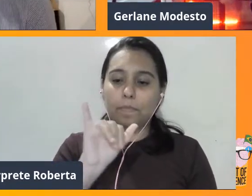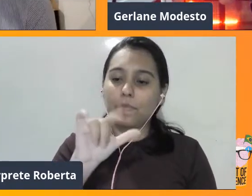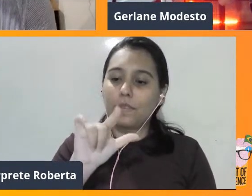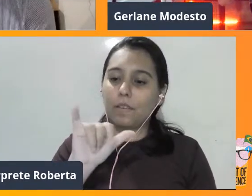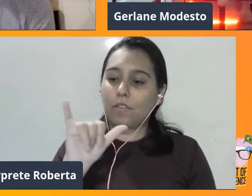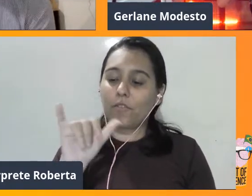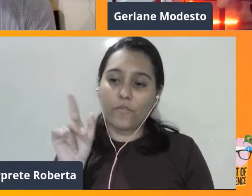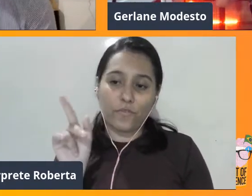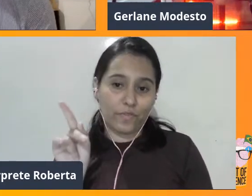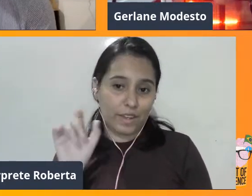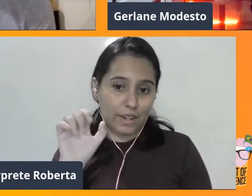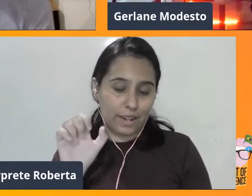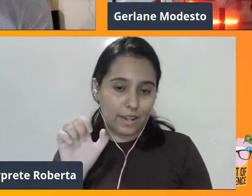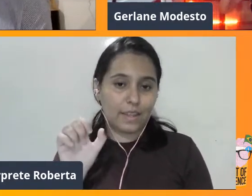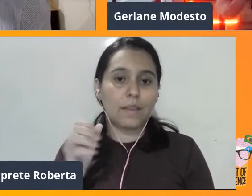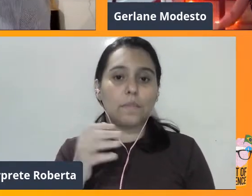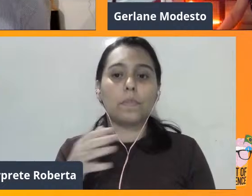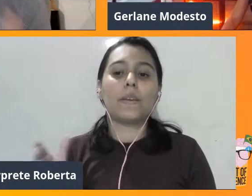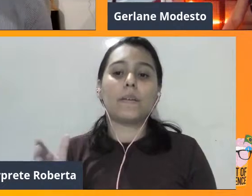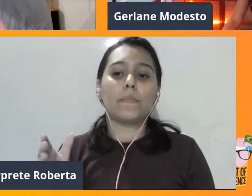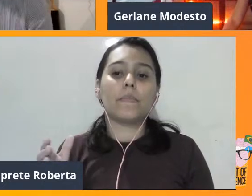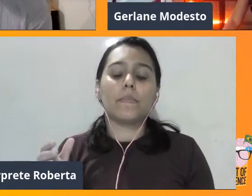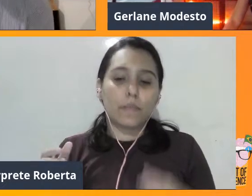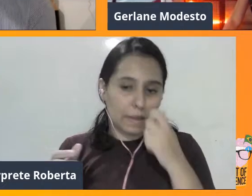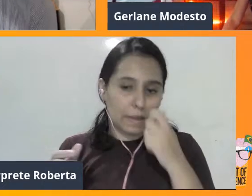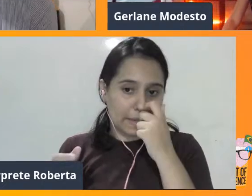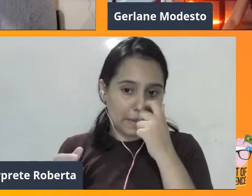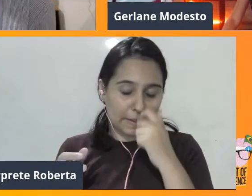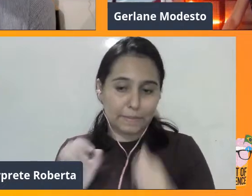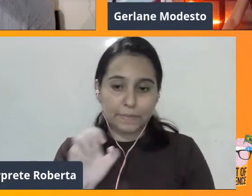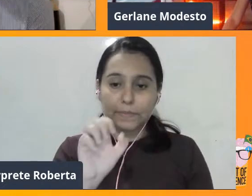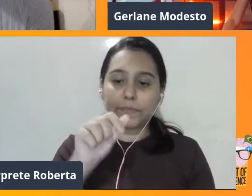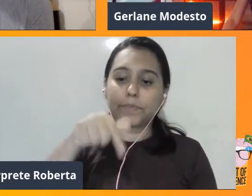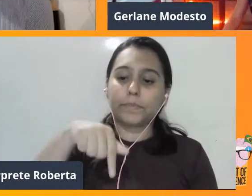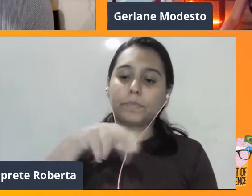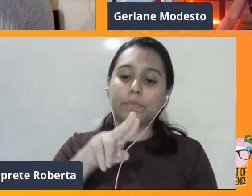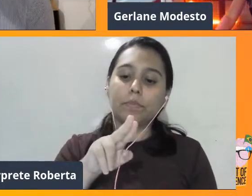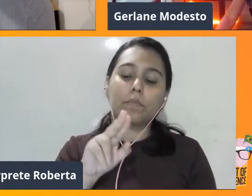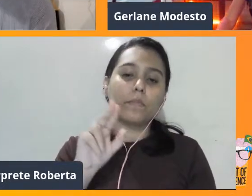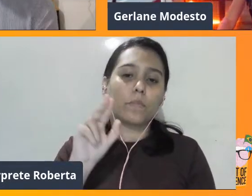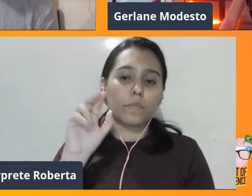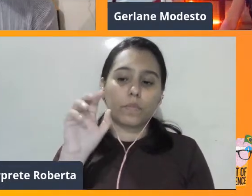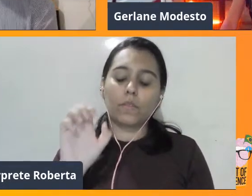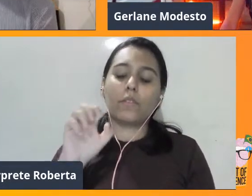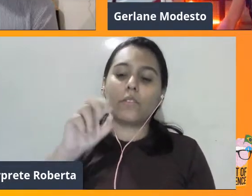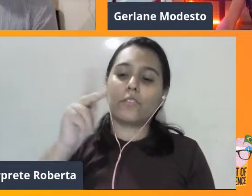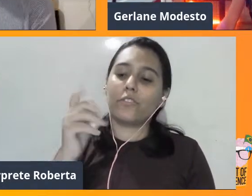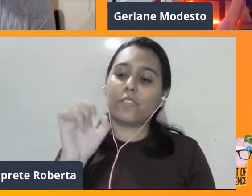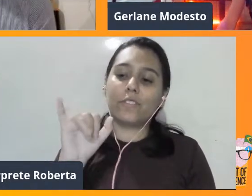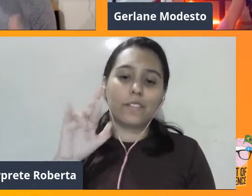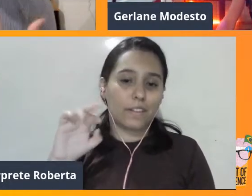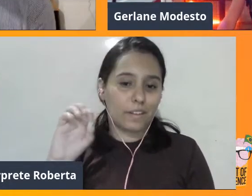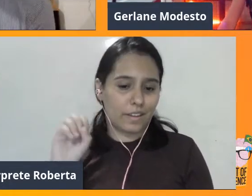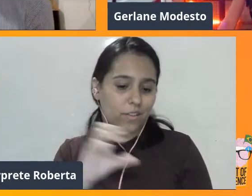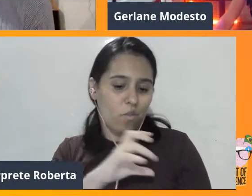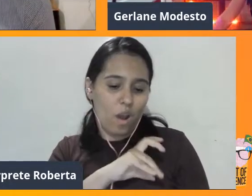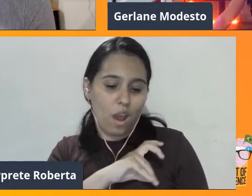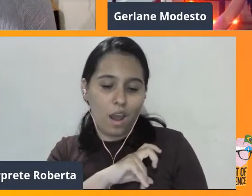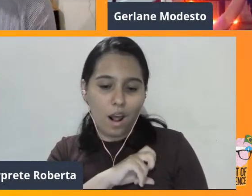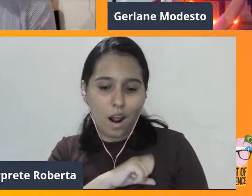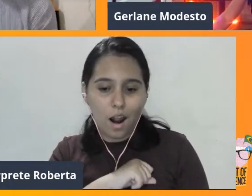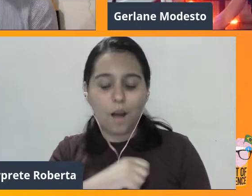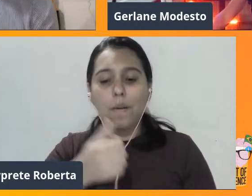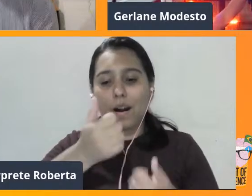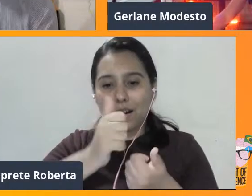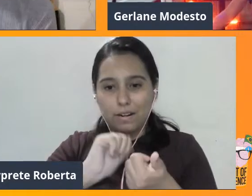engenheiro químico, né? Formado em 2017. Mas sempre foi apaixonado por esporte e atividade física. Tá? E foi conciliando os